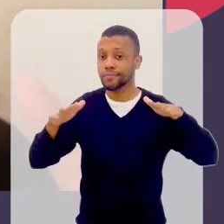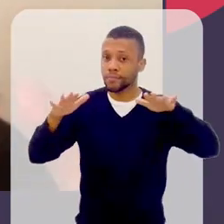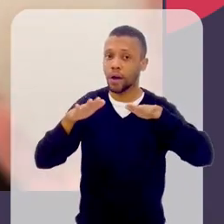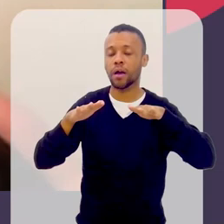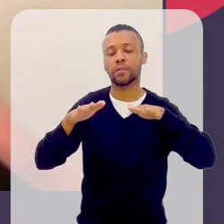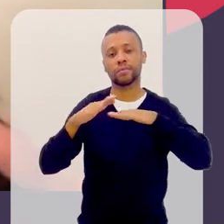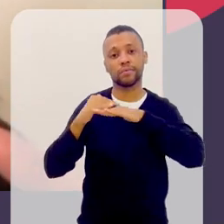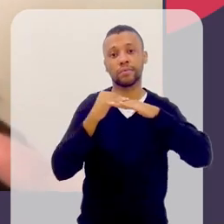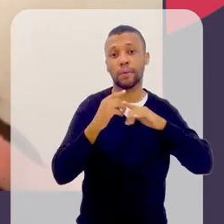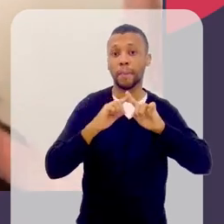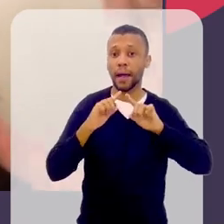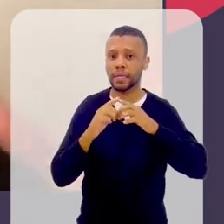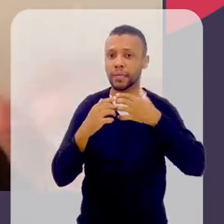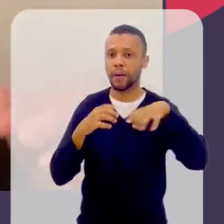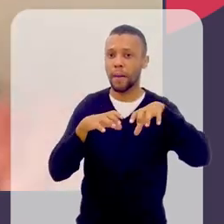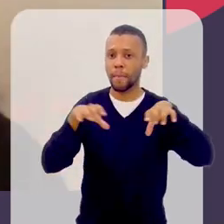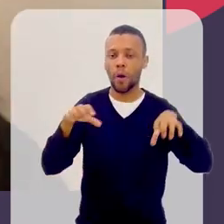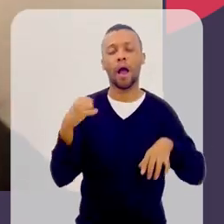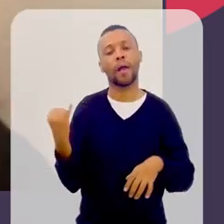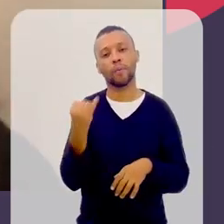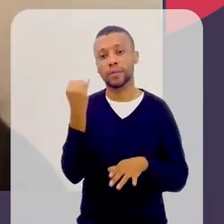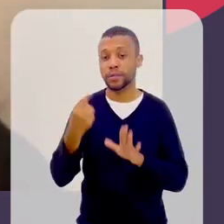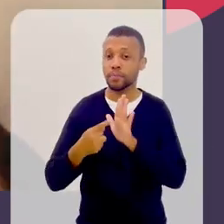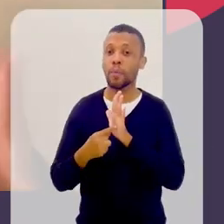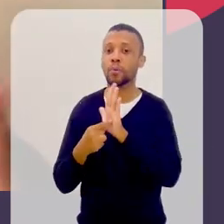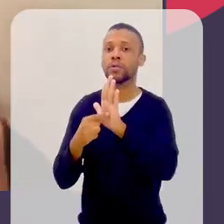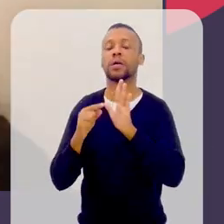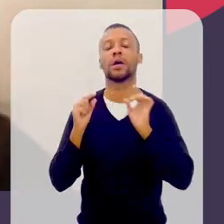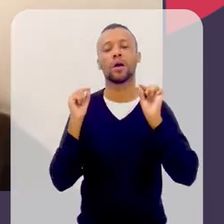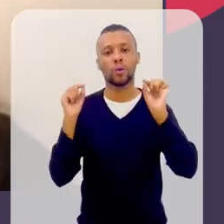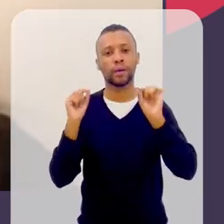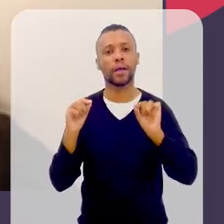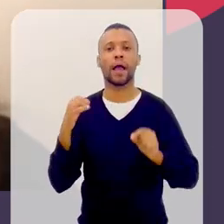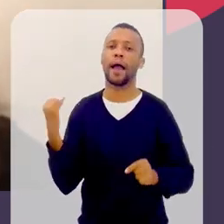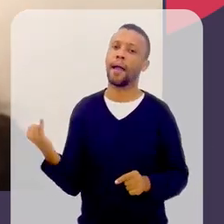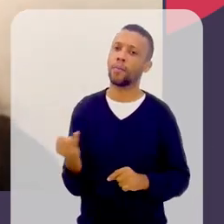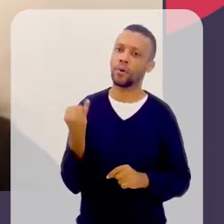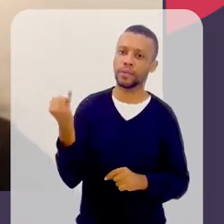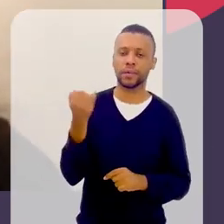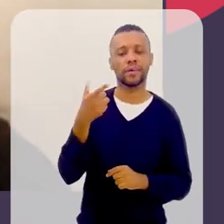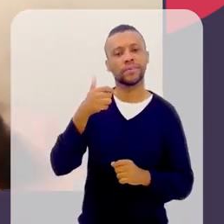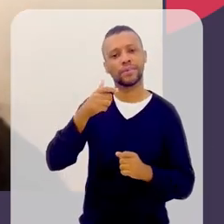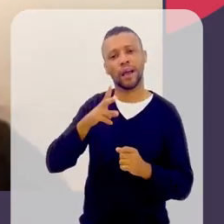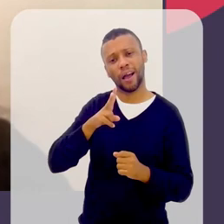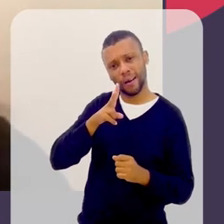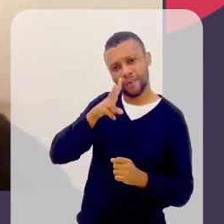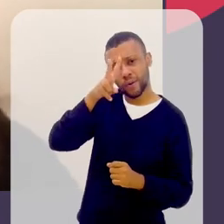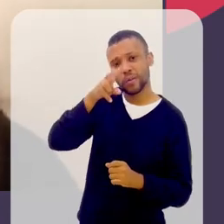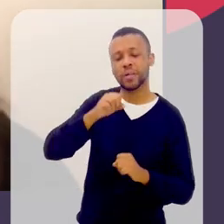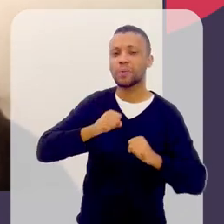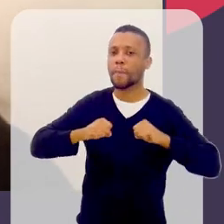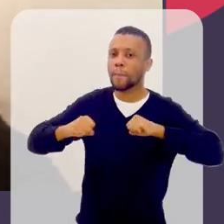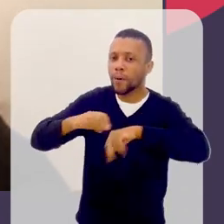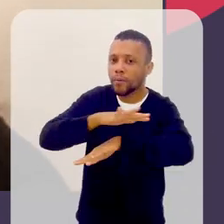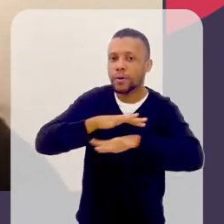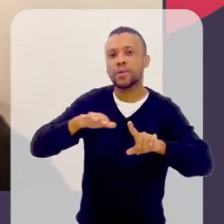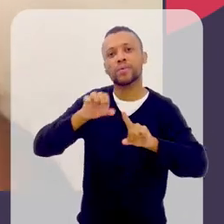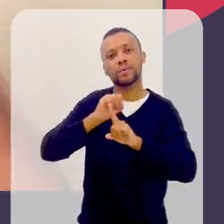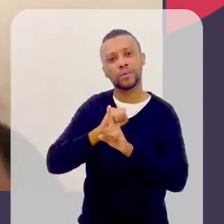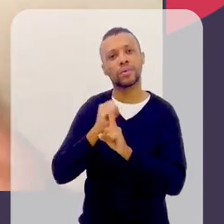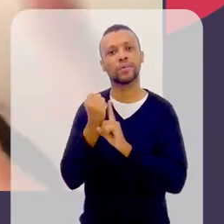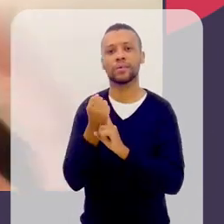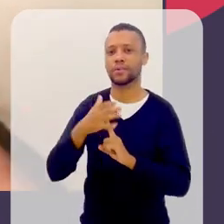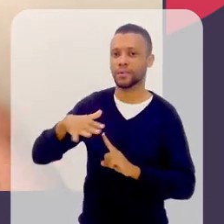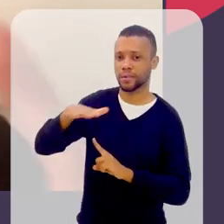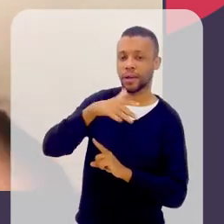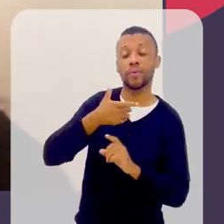é importante para, justamente, mostrar a relevância, né? E a força dos movimentos sociais, dos movimentos coletivos, da